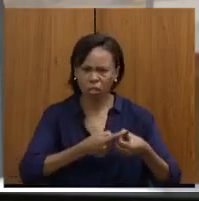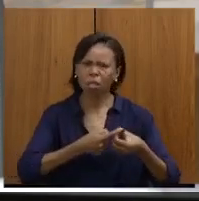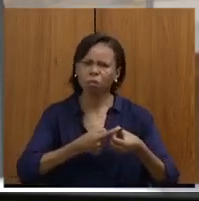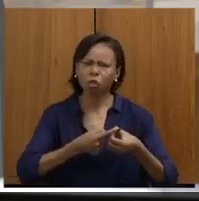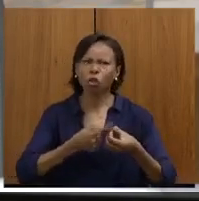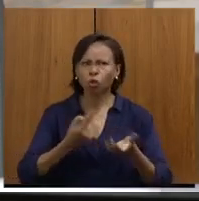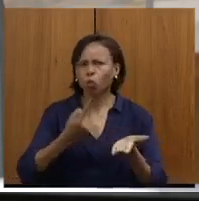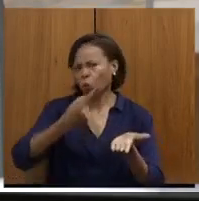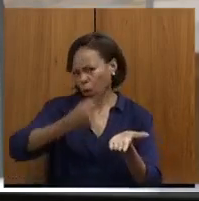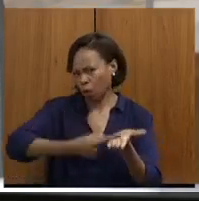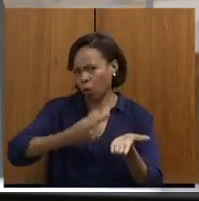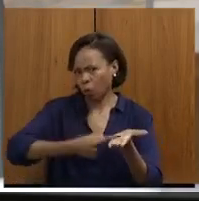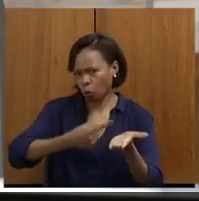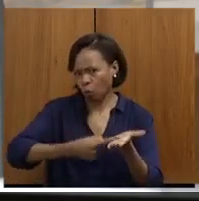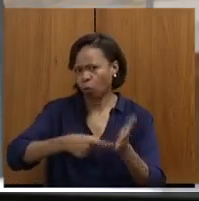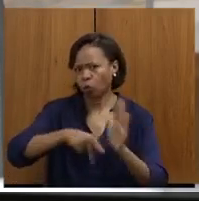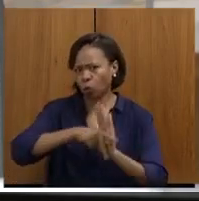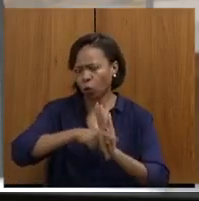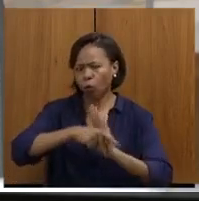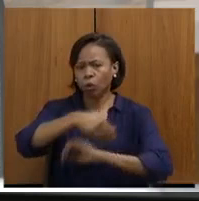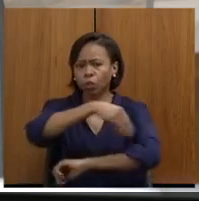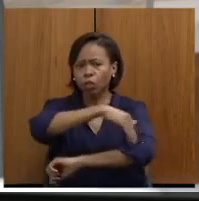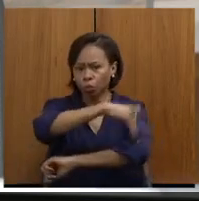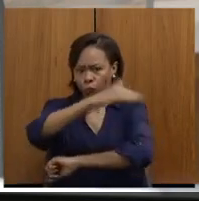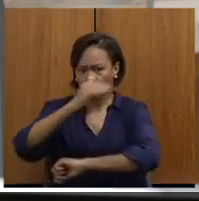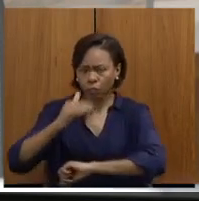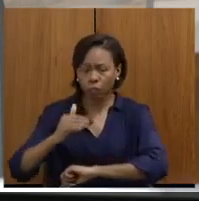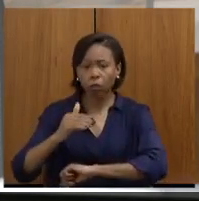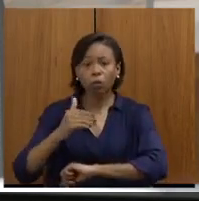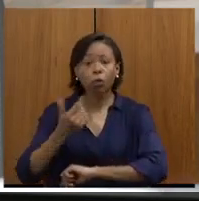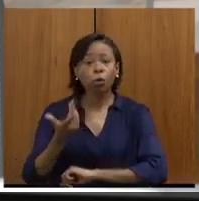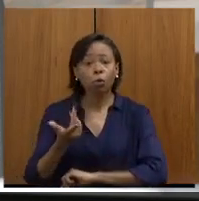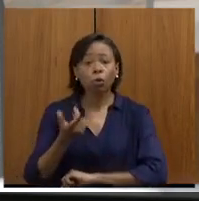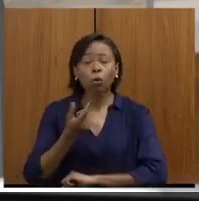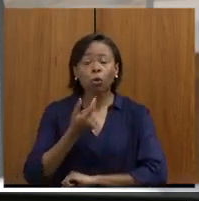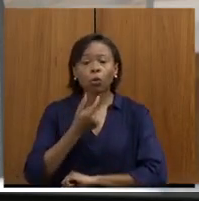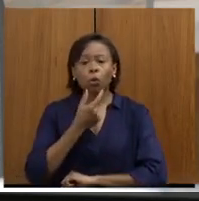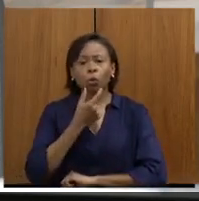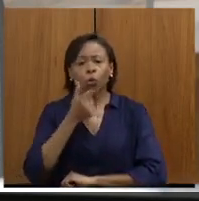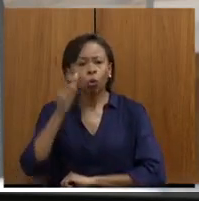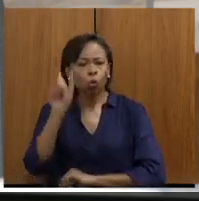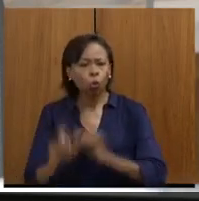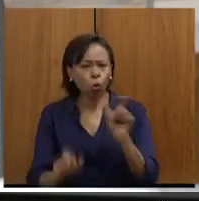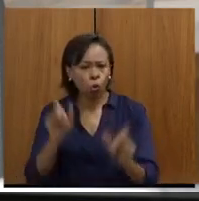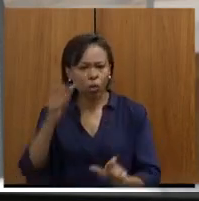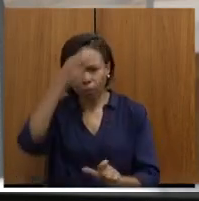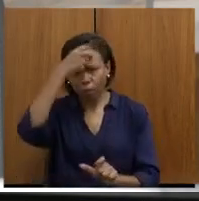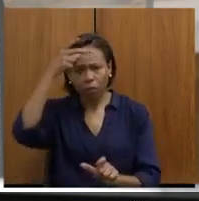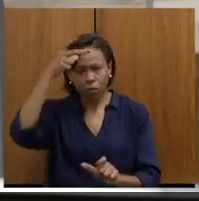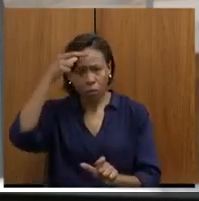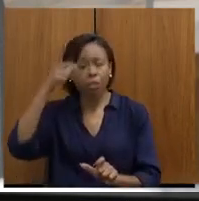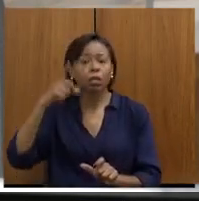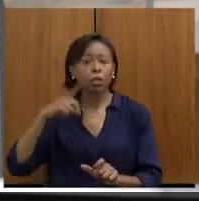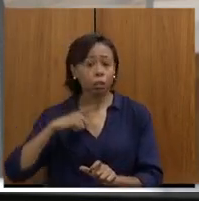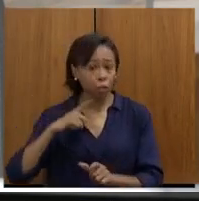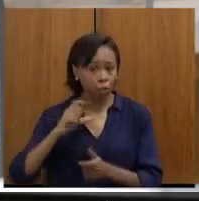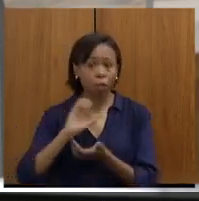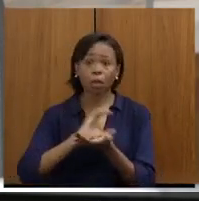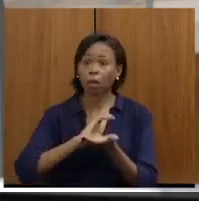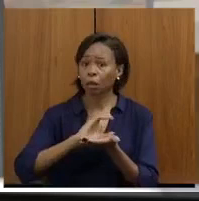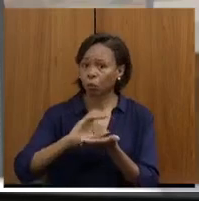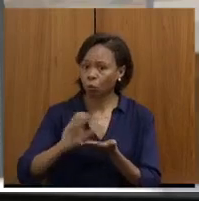acordo de Brumadinho. Os prefeitos estão tendo os recursos para as